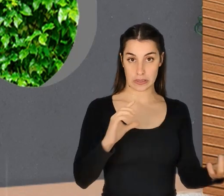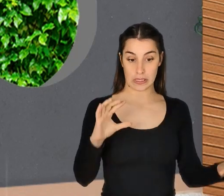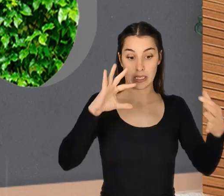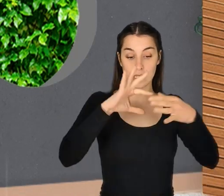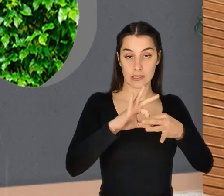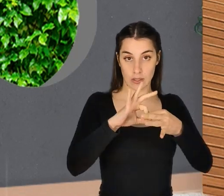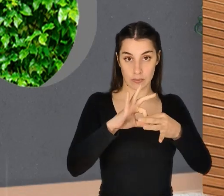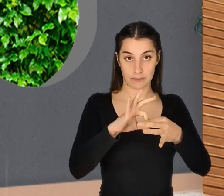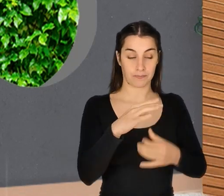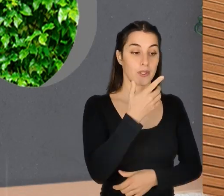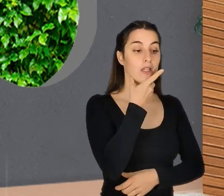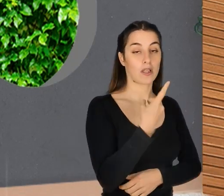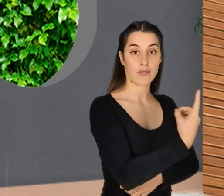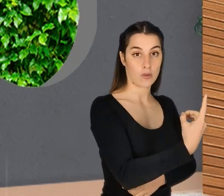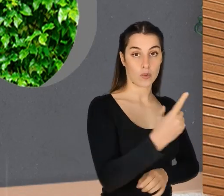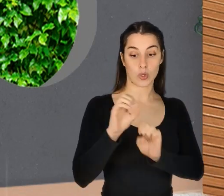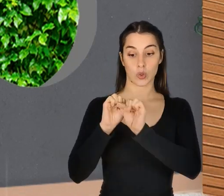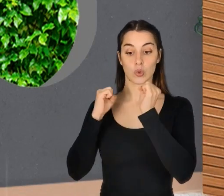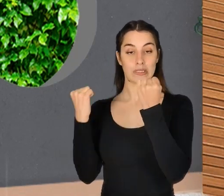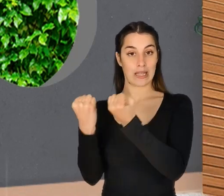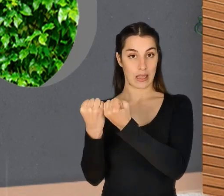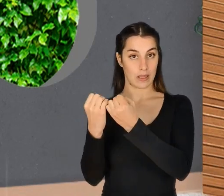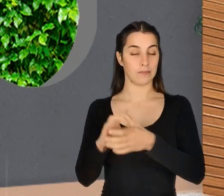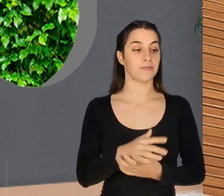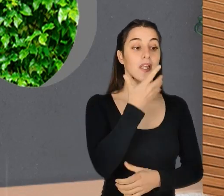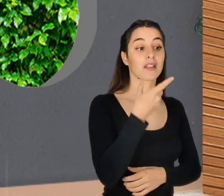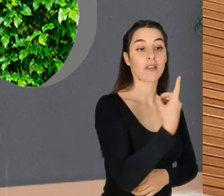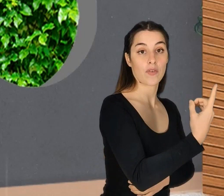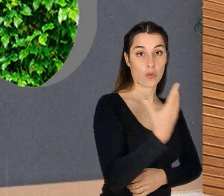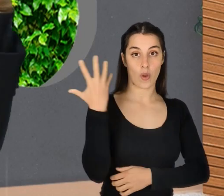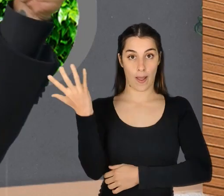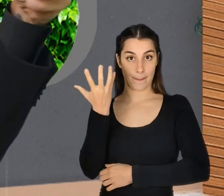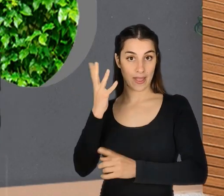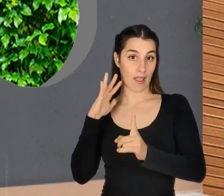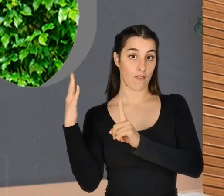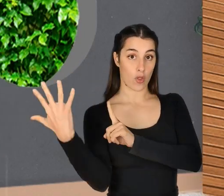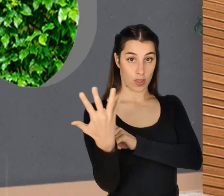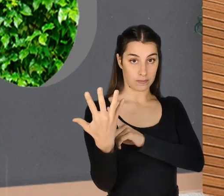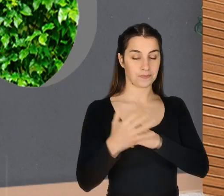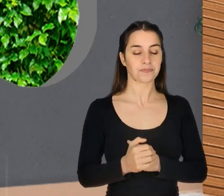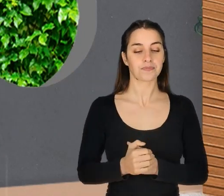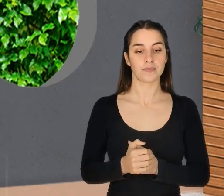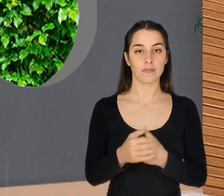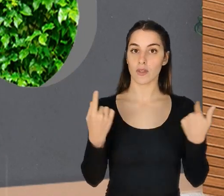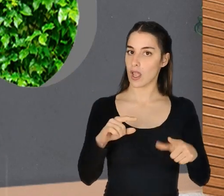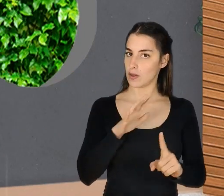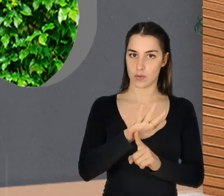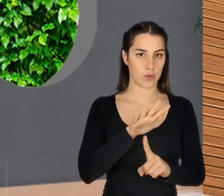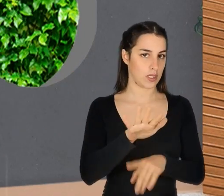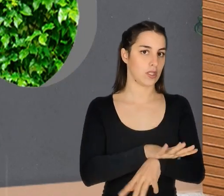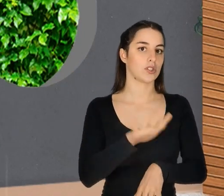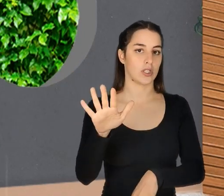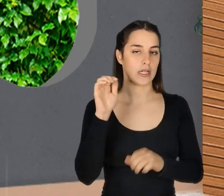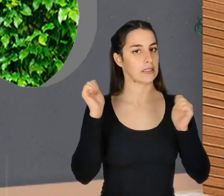entre o indivíduo e a sociedade, entre o indivíduo e o ambiente que o rodeia, sem dúvida nenhuma, que existe uma